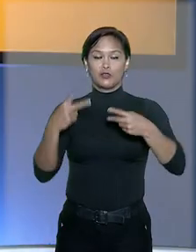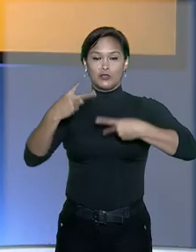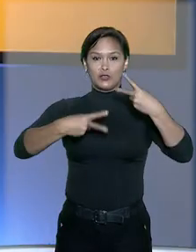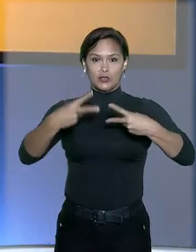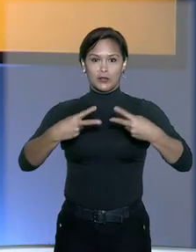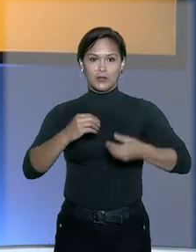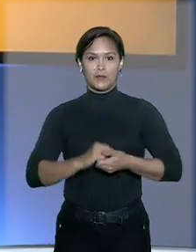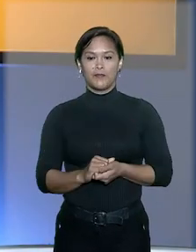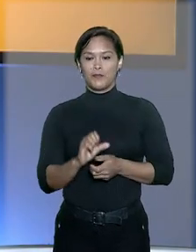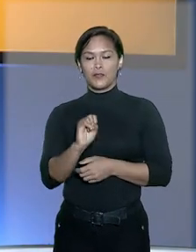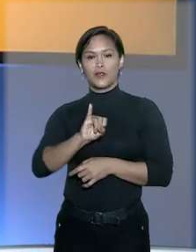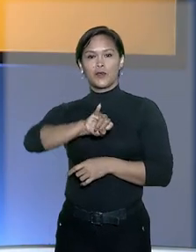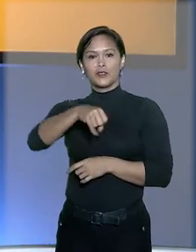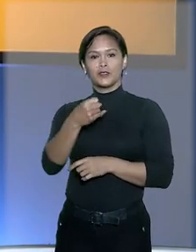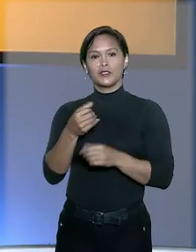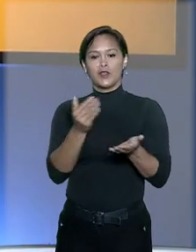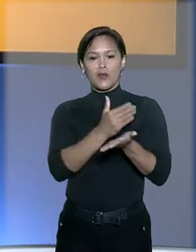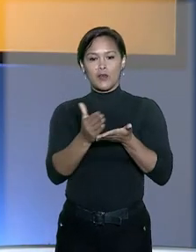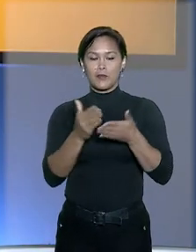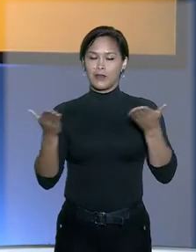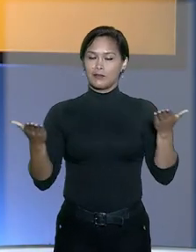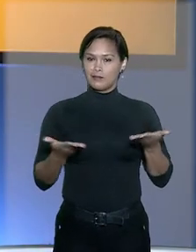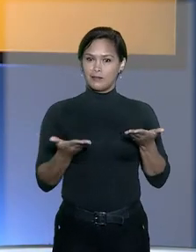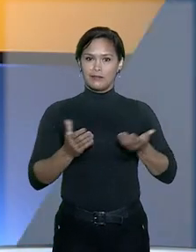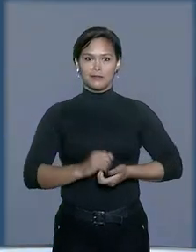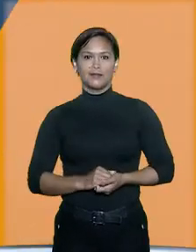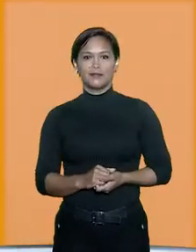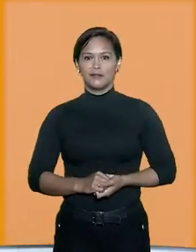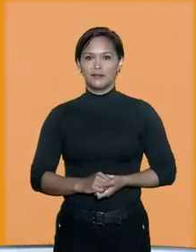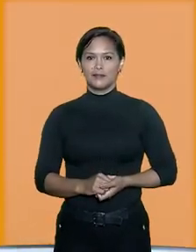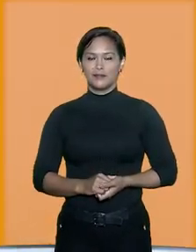O STJ Notícias começa agora.